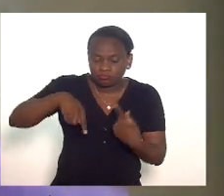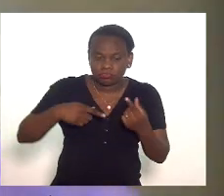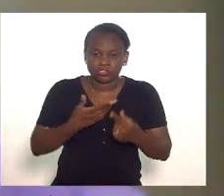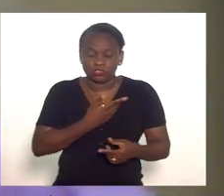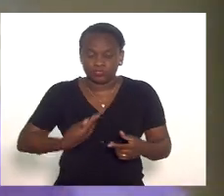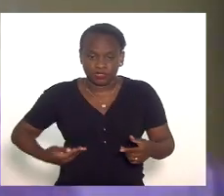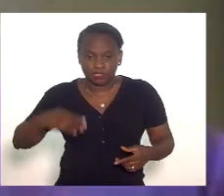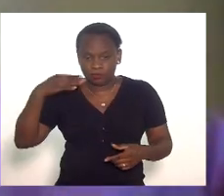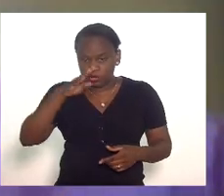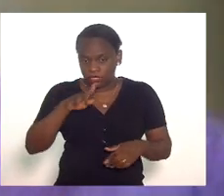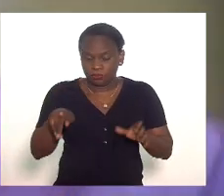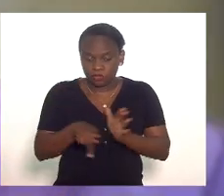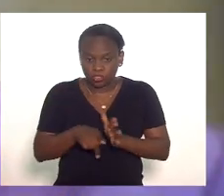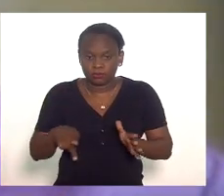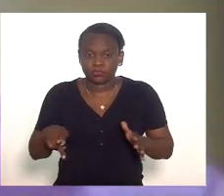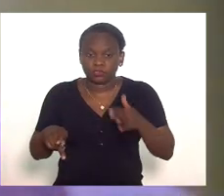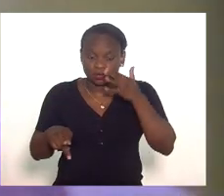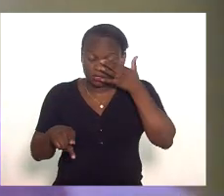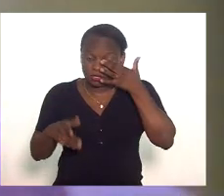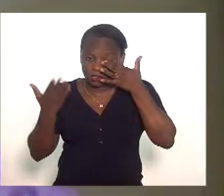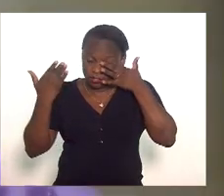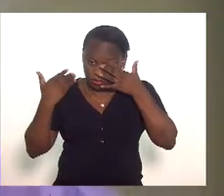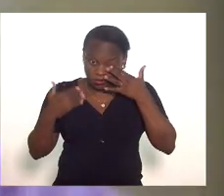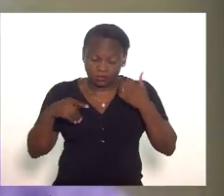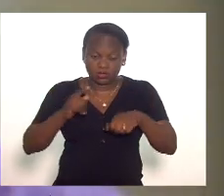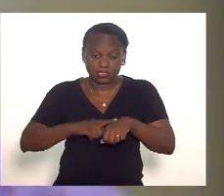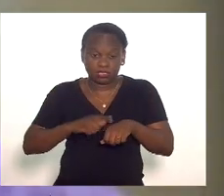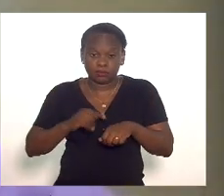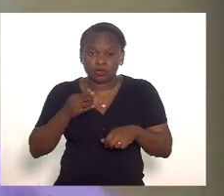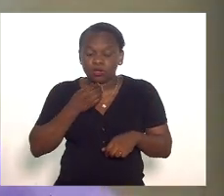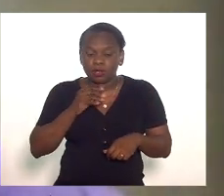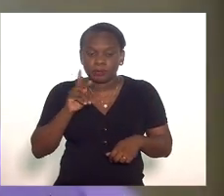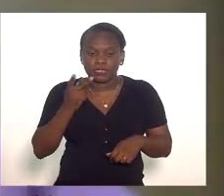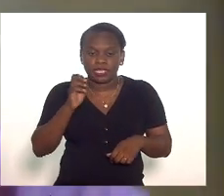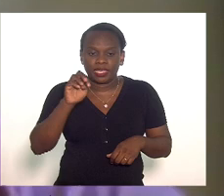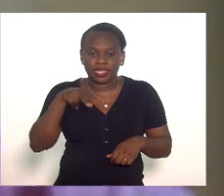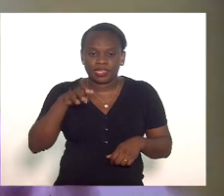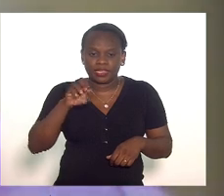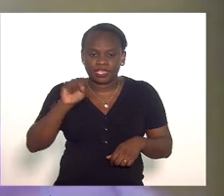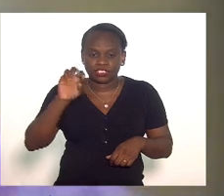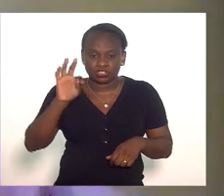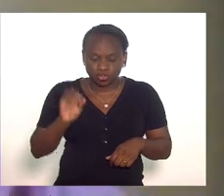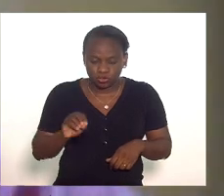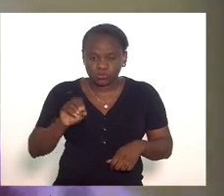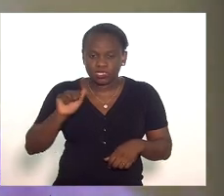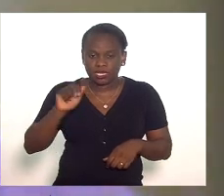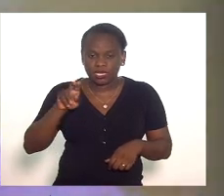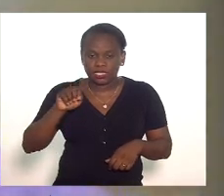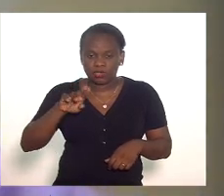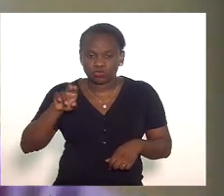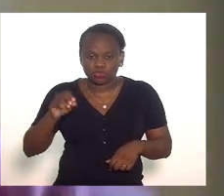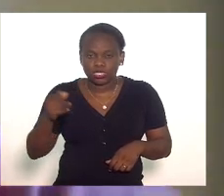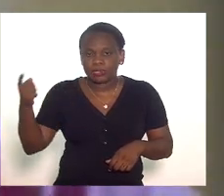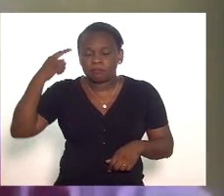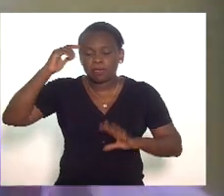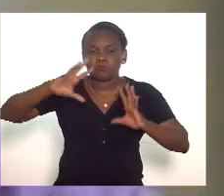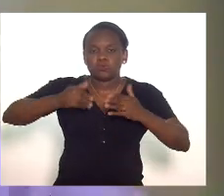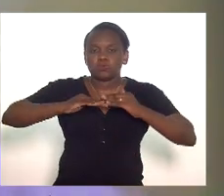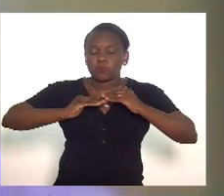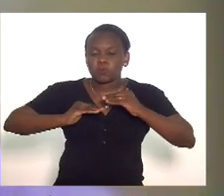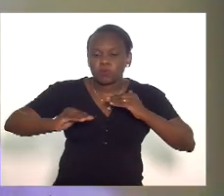conduzida até pouco tempo pelo ministro Ernesto Araújo negacionista terraplanista uma coisa